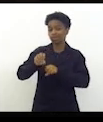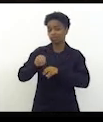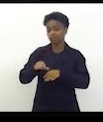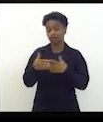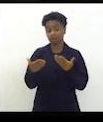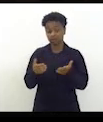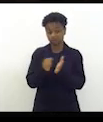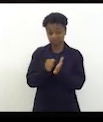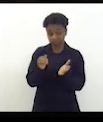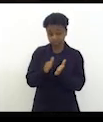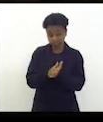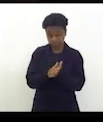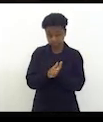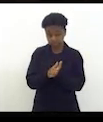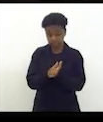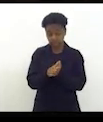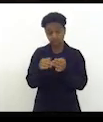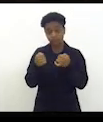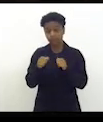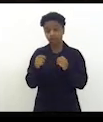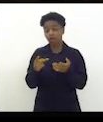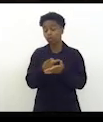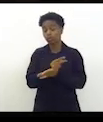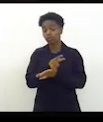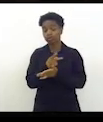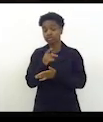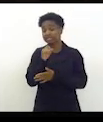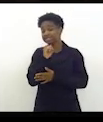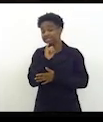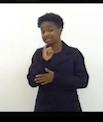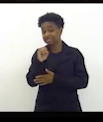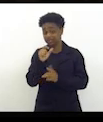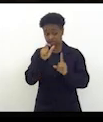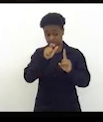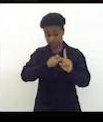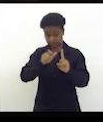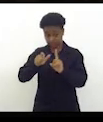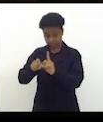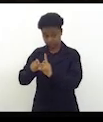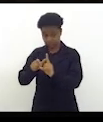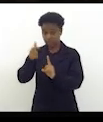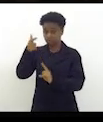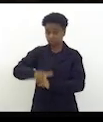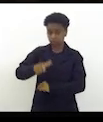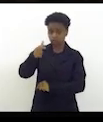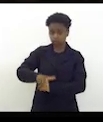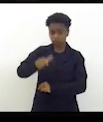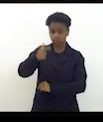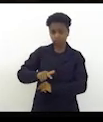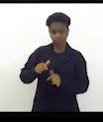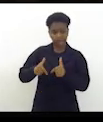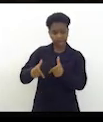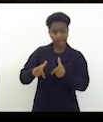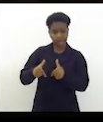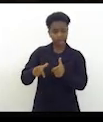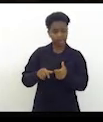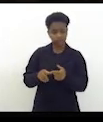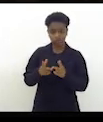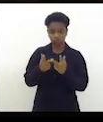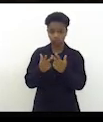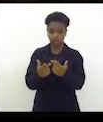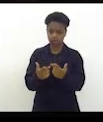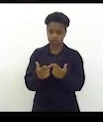punição tem que ser em relação aquele que seguidamente quer